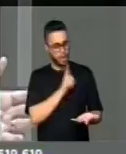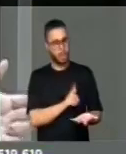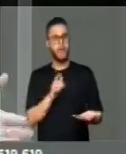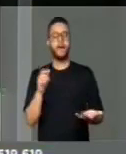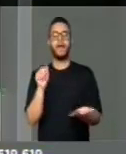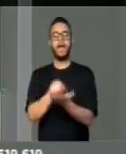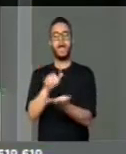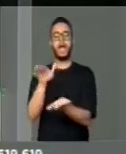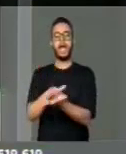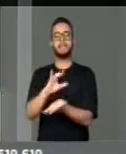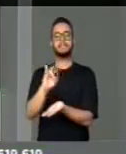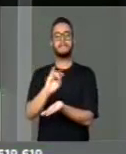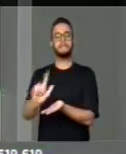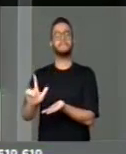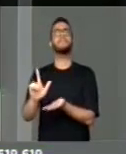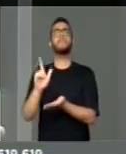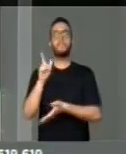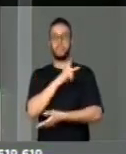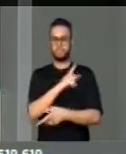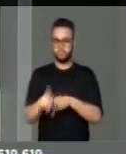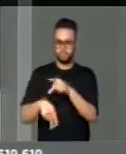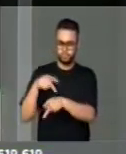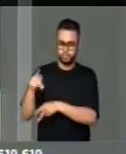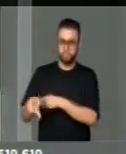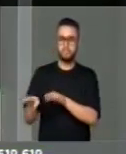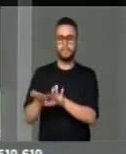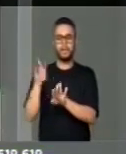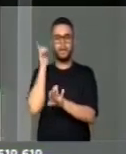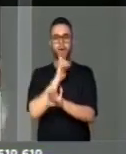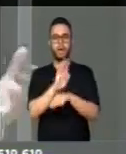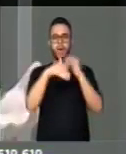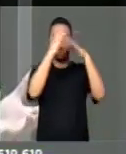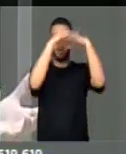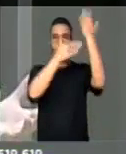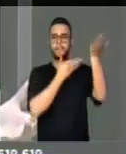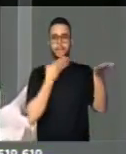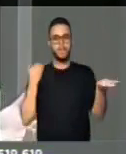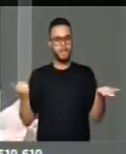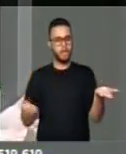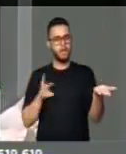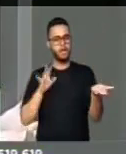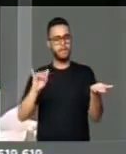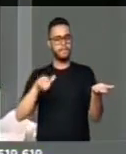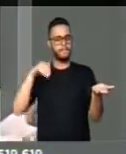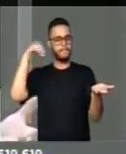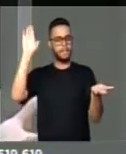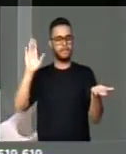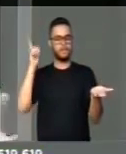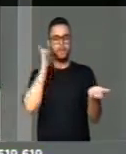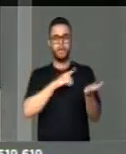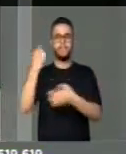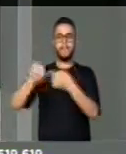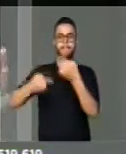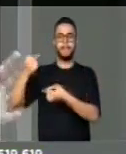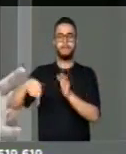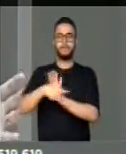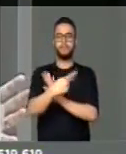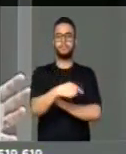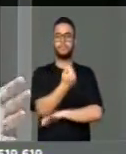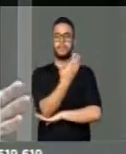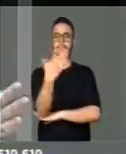conseguido melhorias e por ter elevado ainda mais o tema e o debate do meio ambiente e da